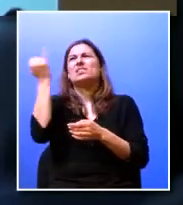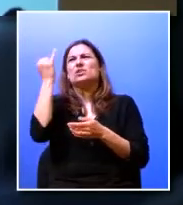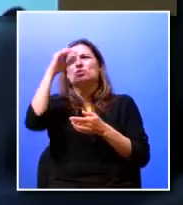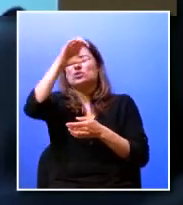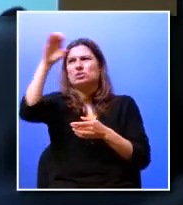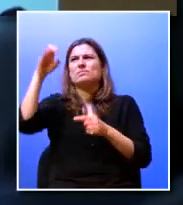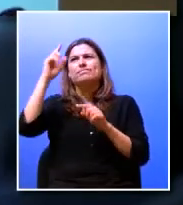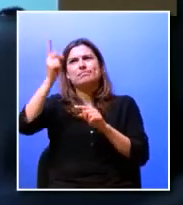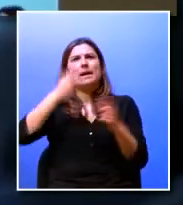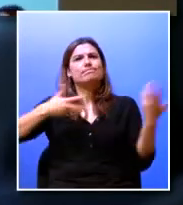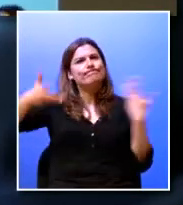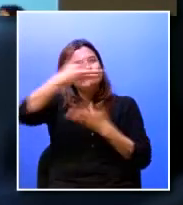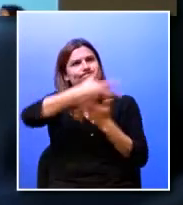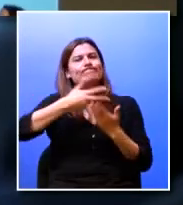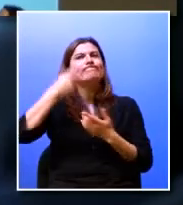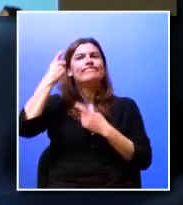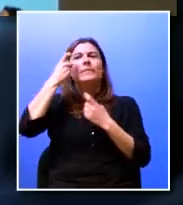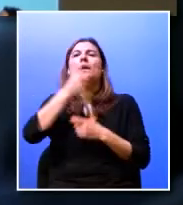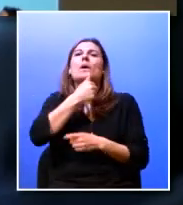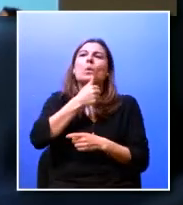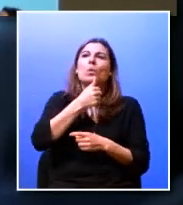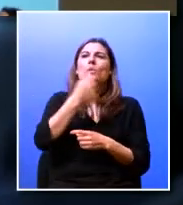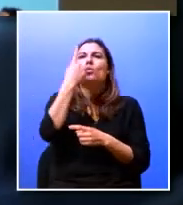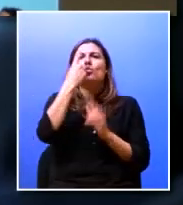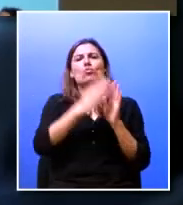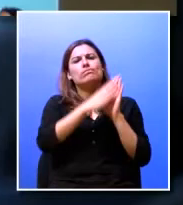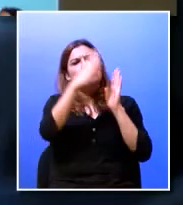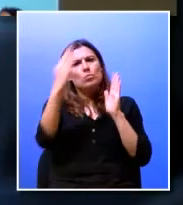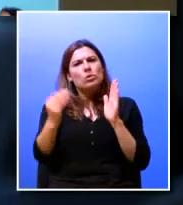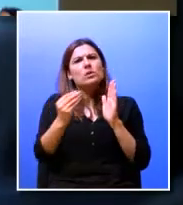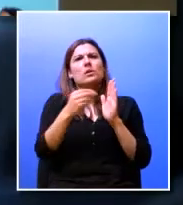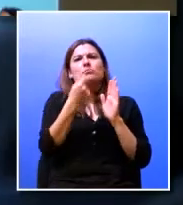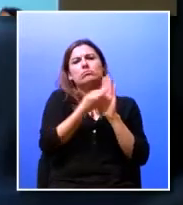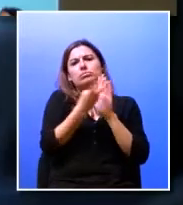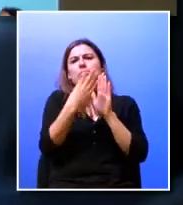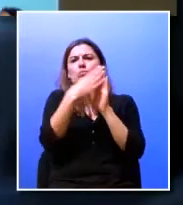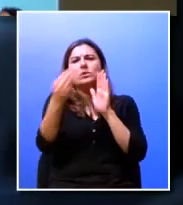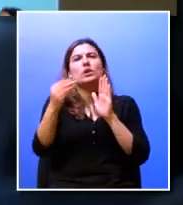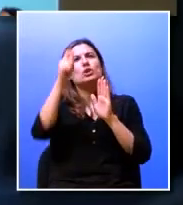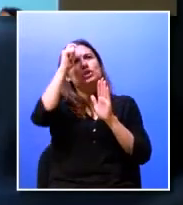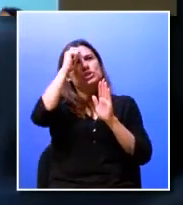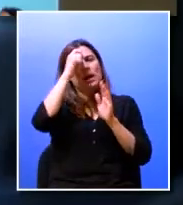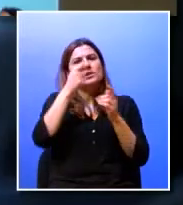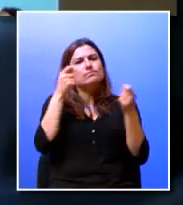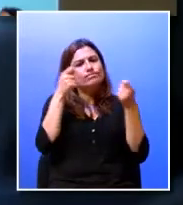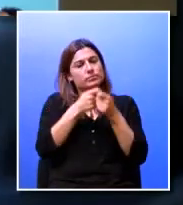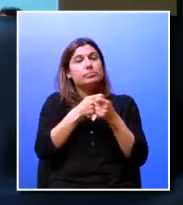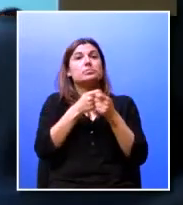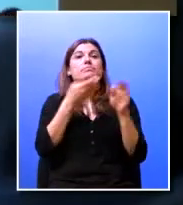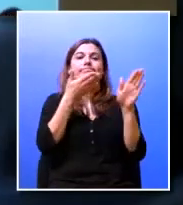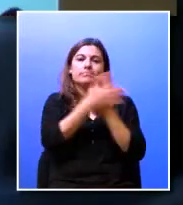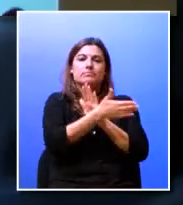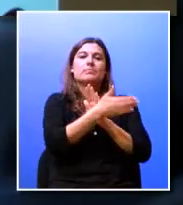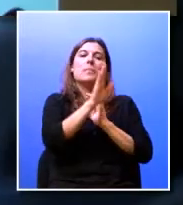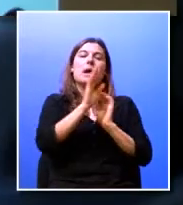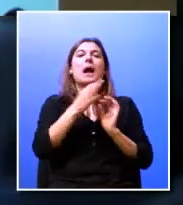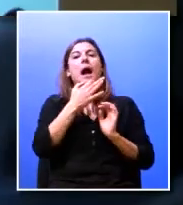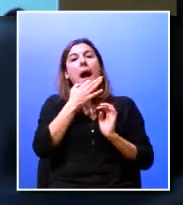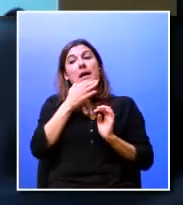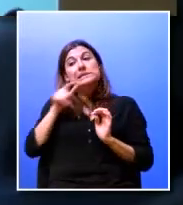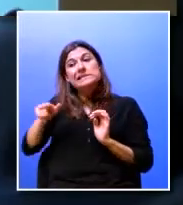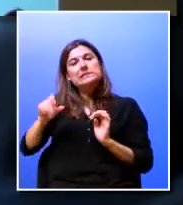têm que falar têm que discutir no sentido de encontrar modelos de estágio modelos de acolhimento que permitam que no fim